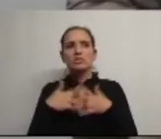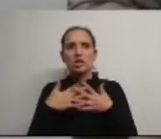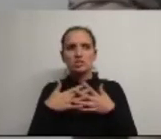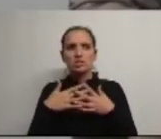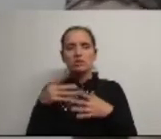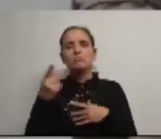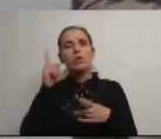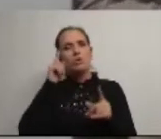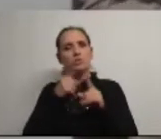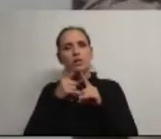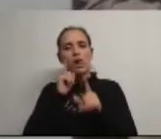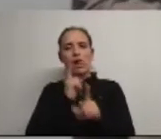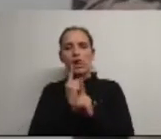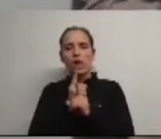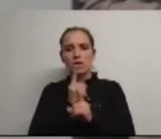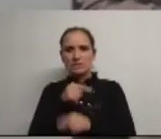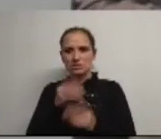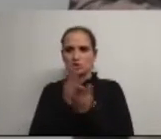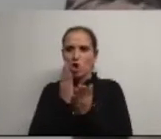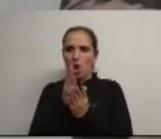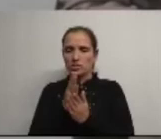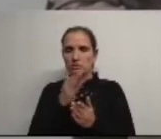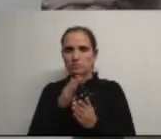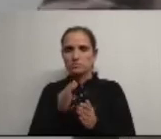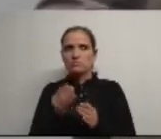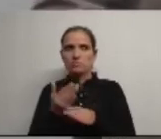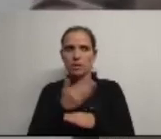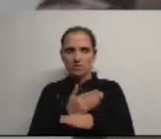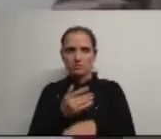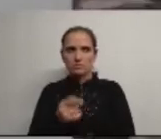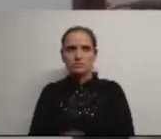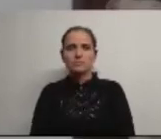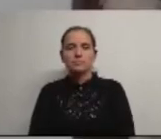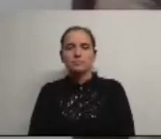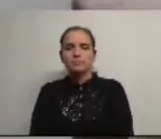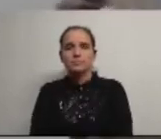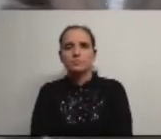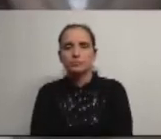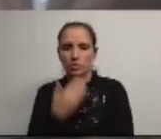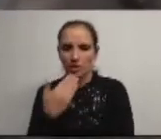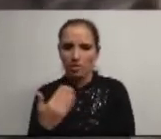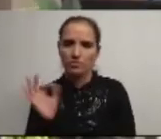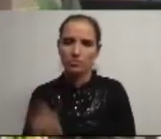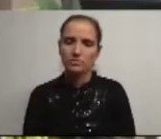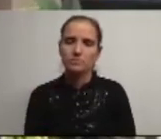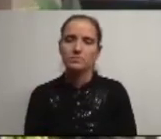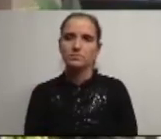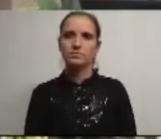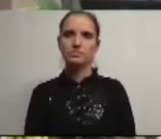tendo em vista a manutenção destas escolas primárias tenho dito muito obrigado muito obrigado senhor deputado